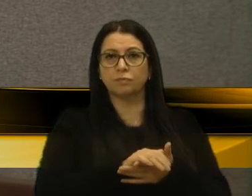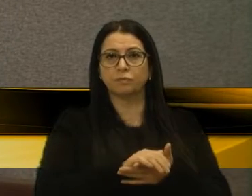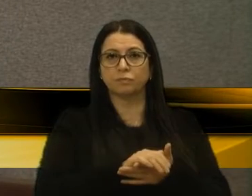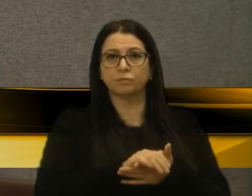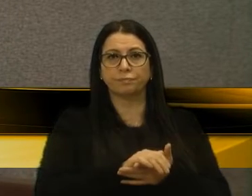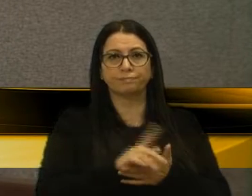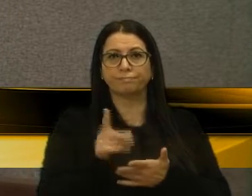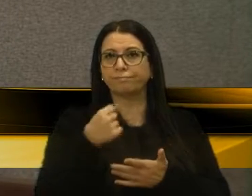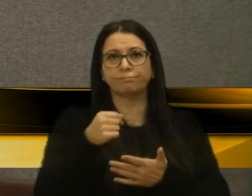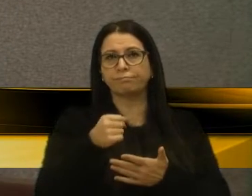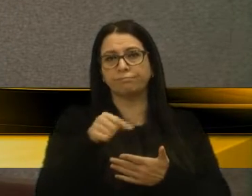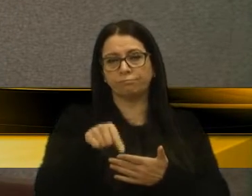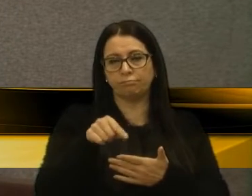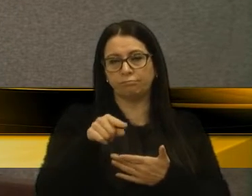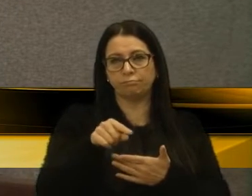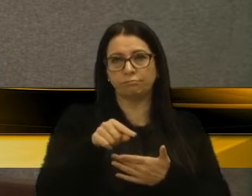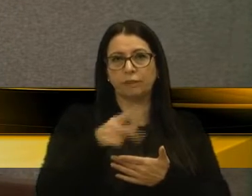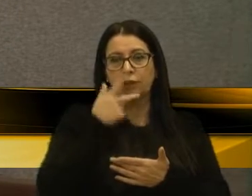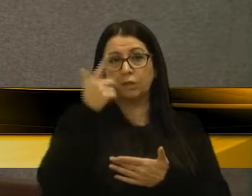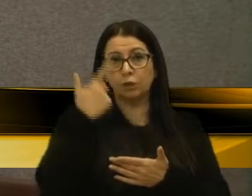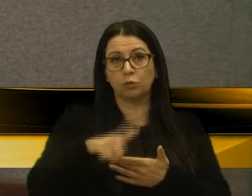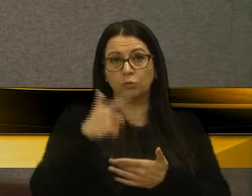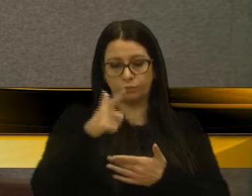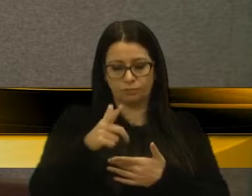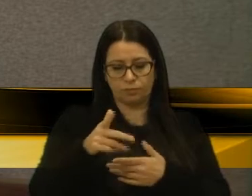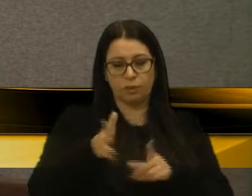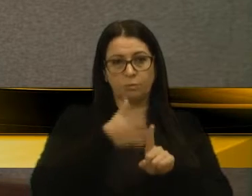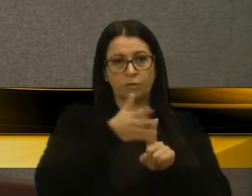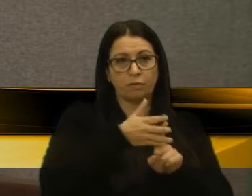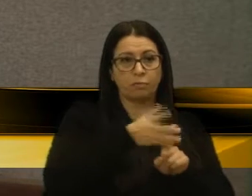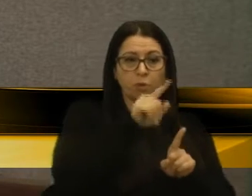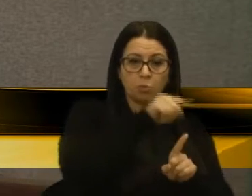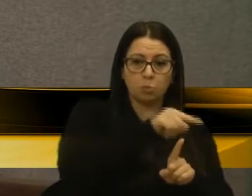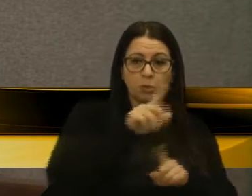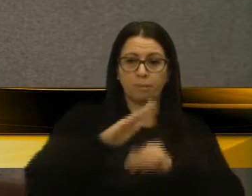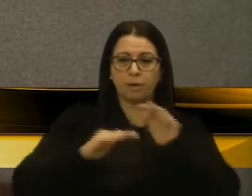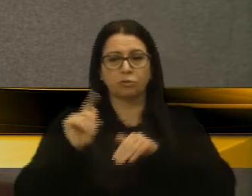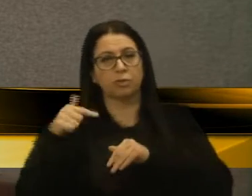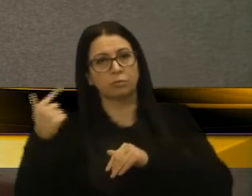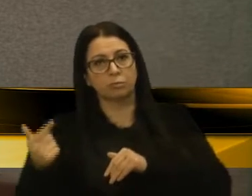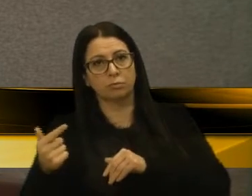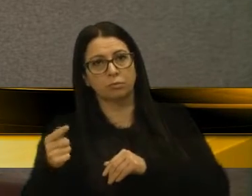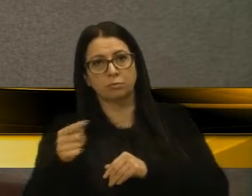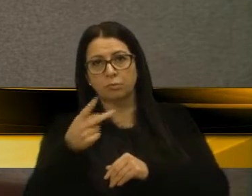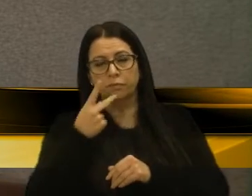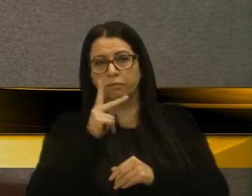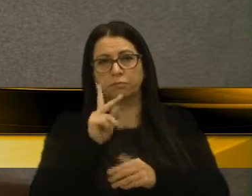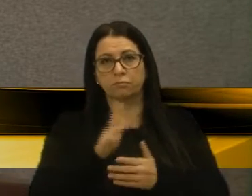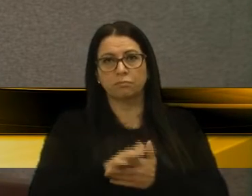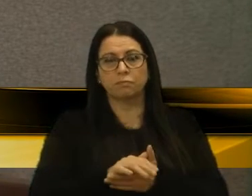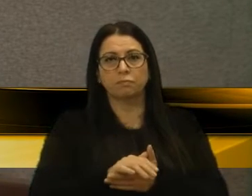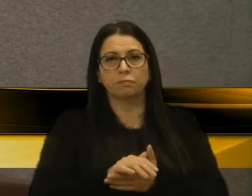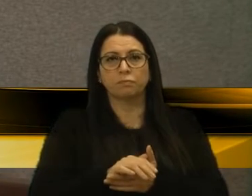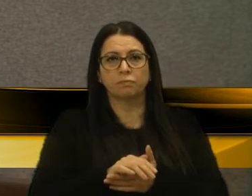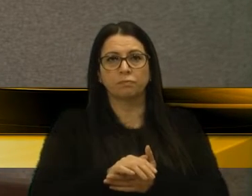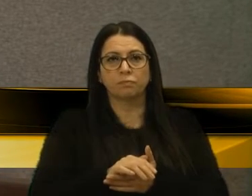aonde não precisamos aqui repetir que o discurso é um e a prática é outra, mas não precisa ser tão